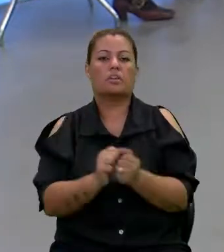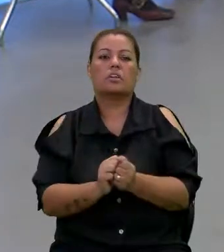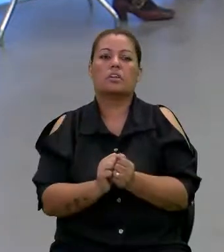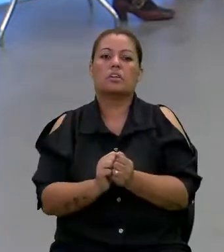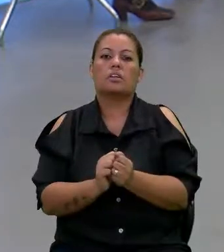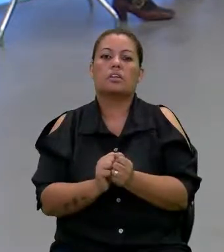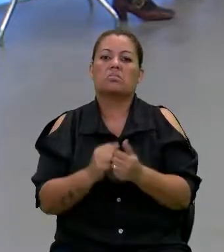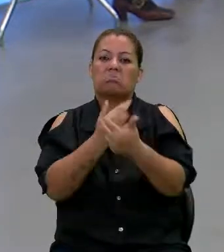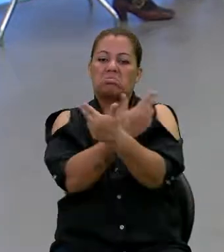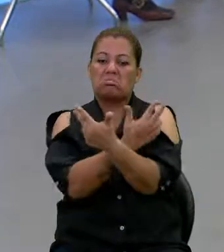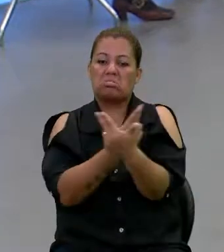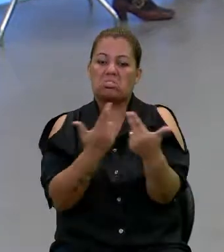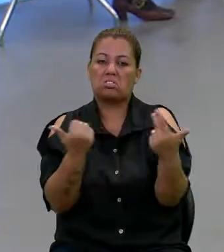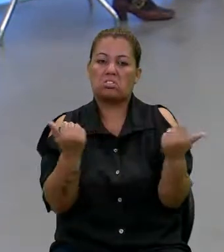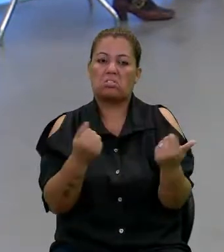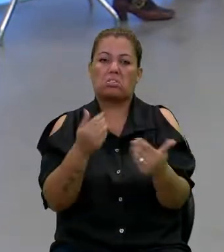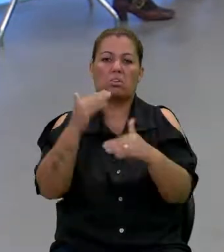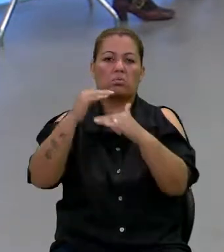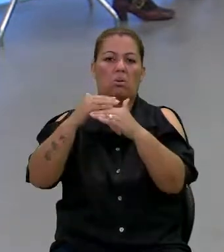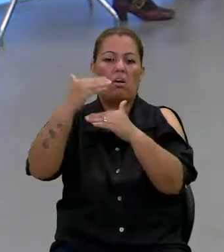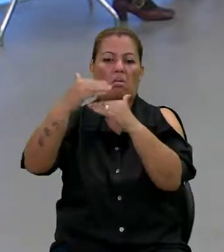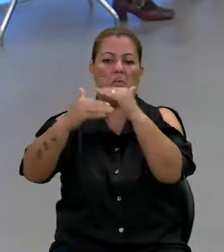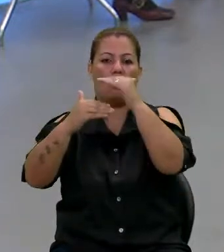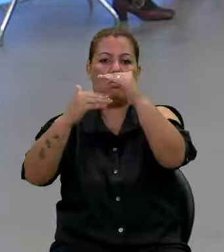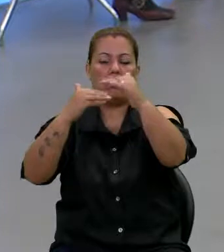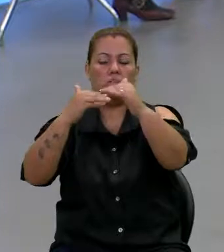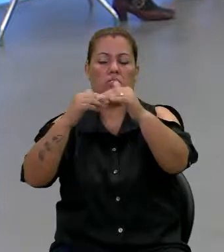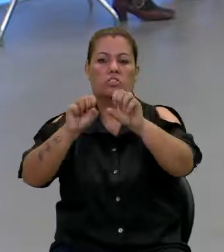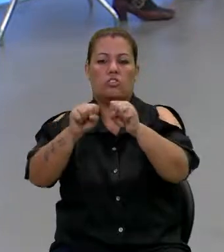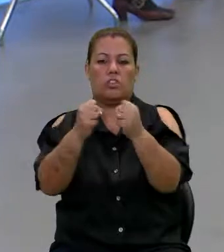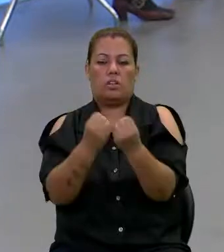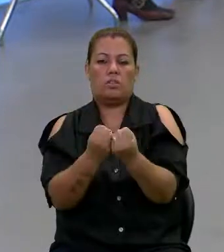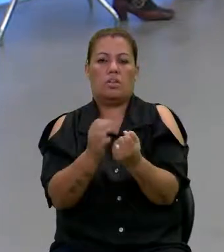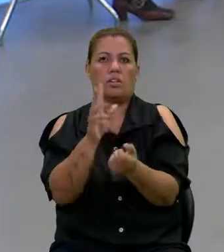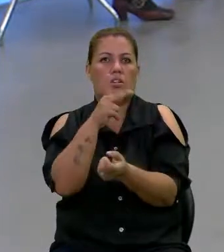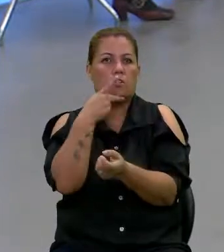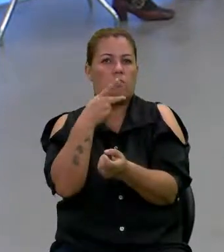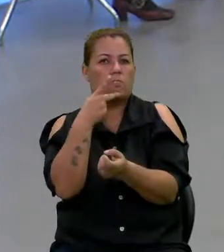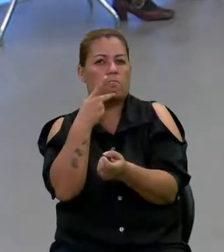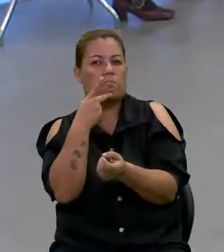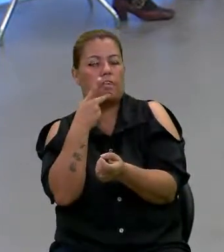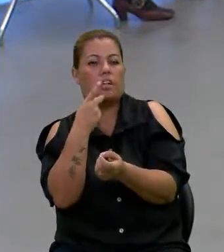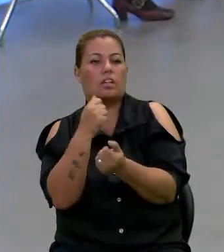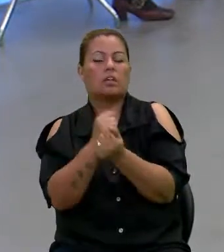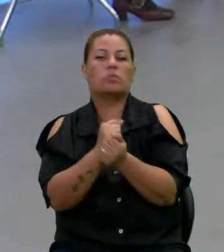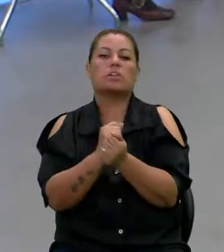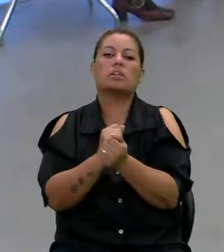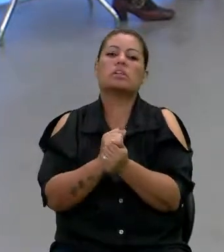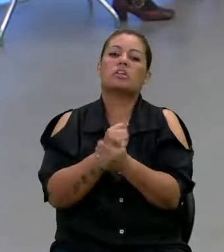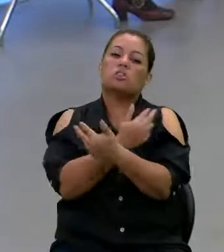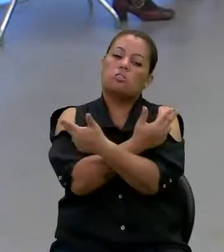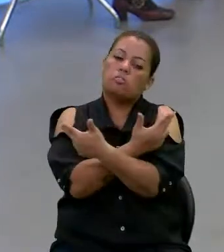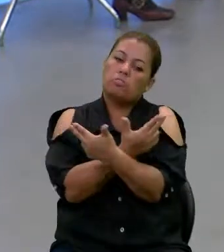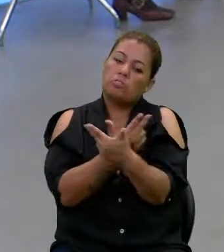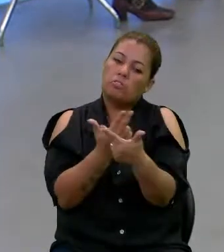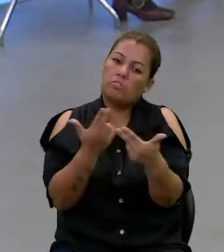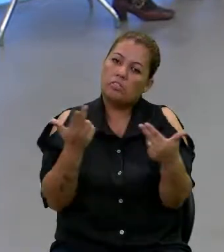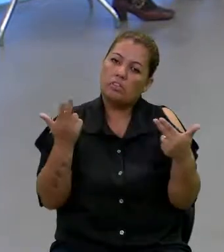outras coisas em outros níveis já foram quebrados. Nós falamos, sim, em transversalidade,